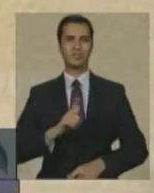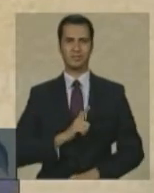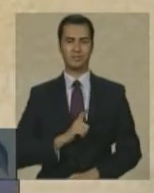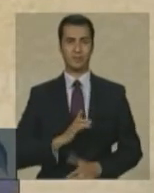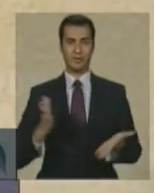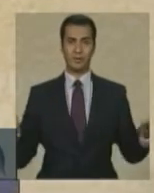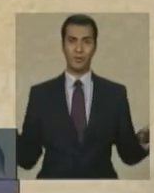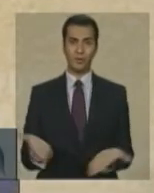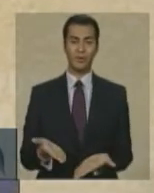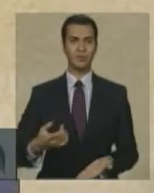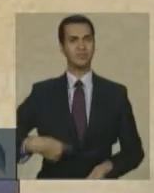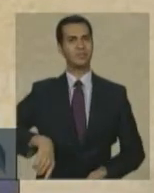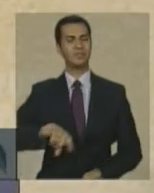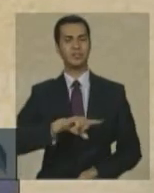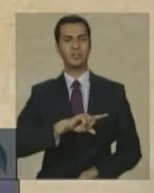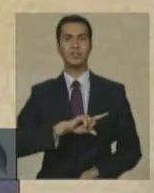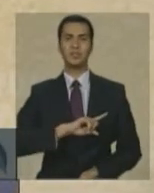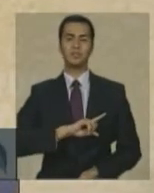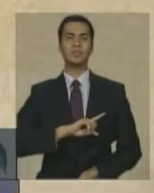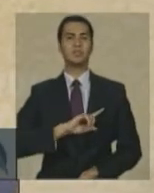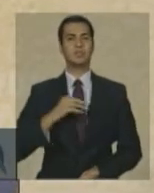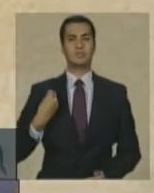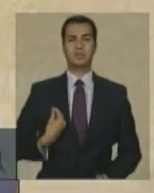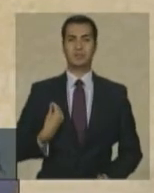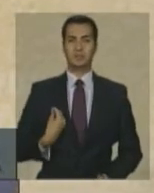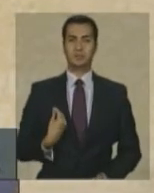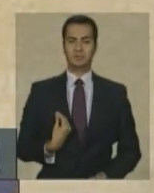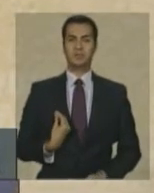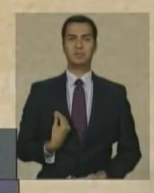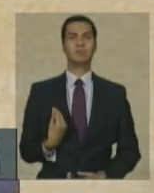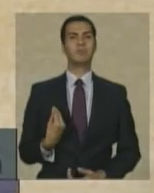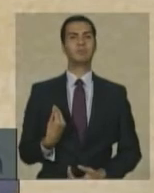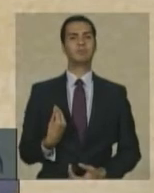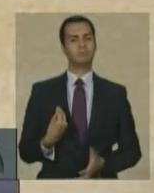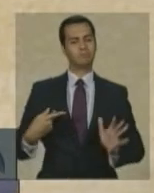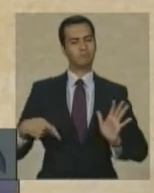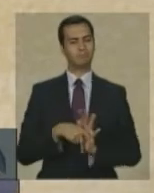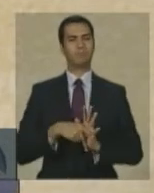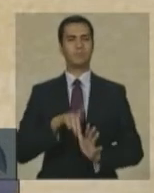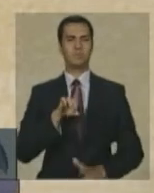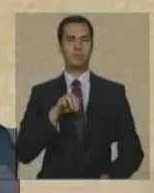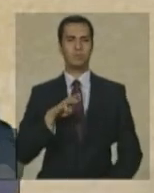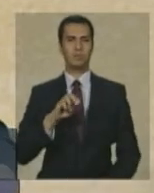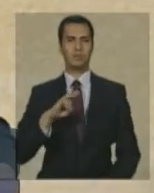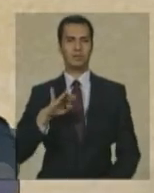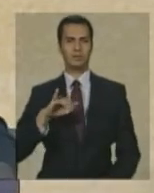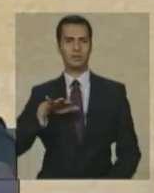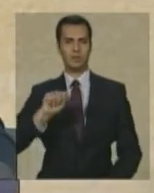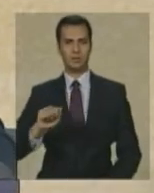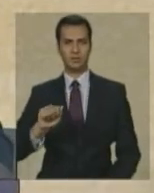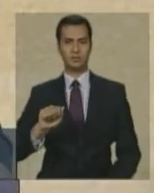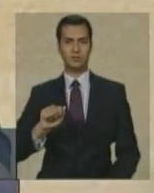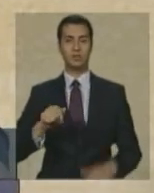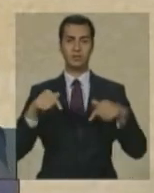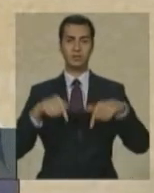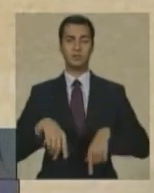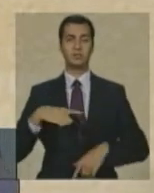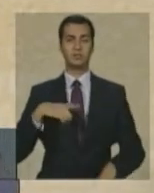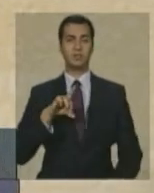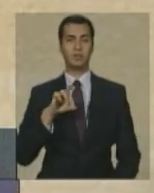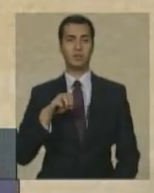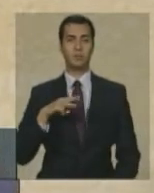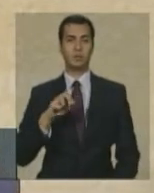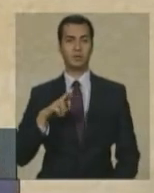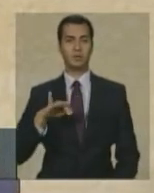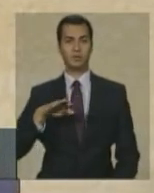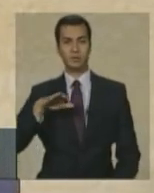privilégio de viver em sólida democracia sólida democracia que foi construída